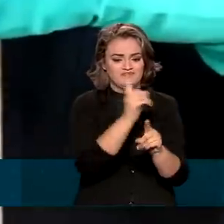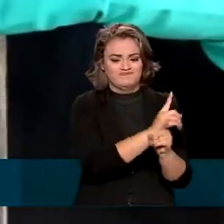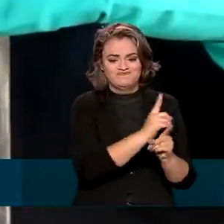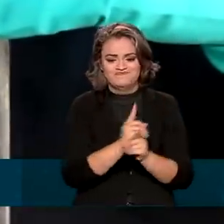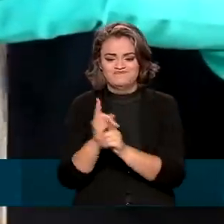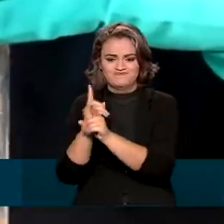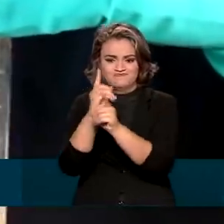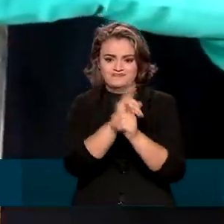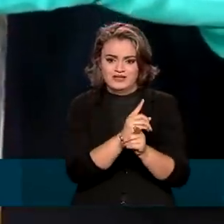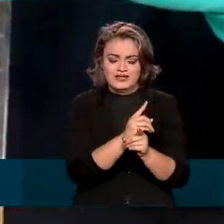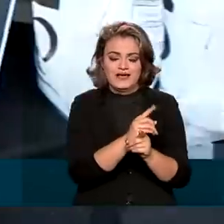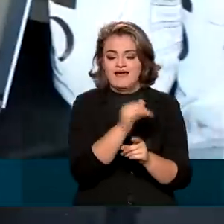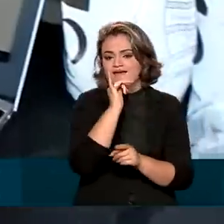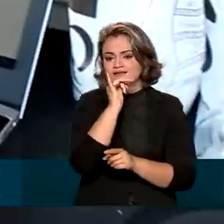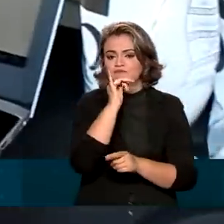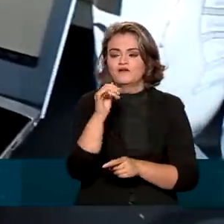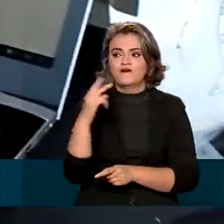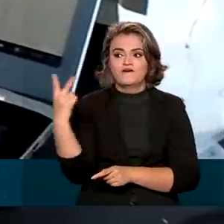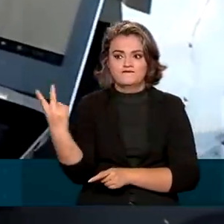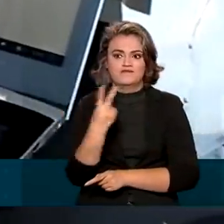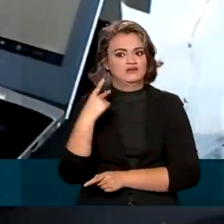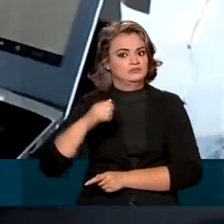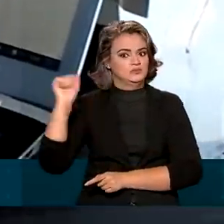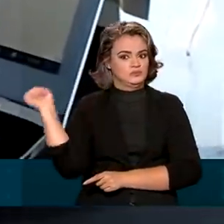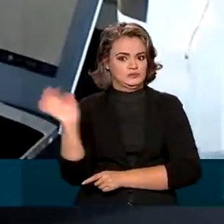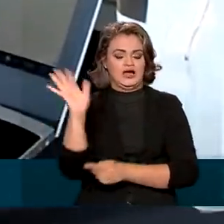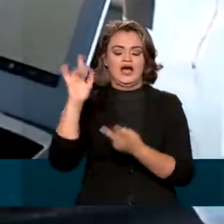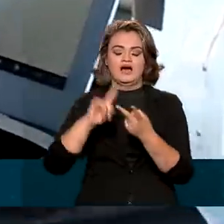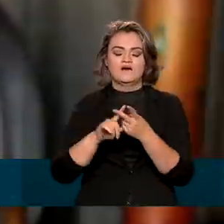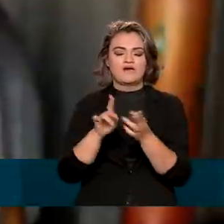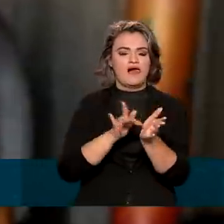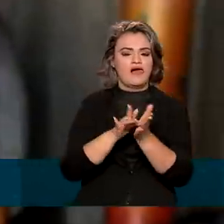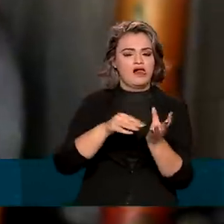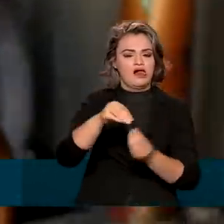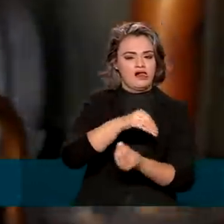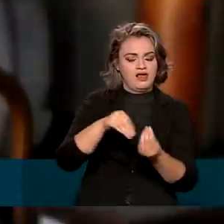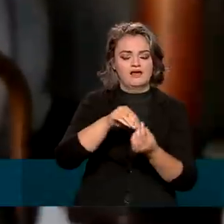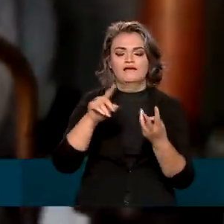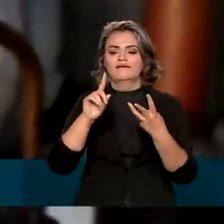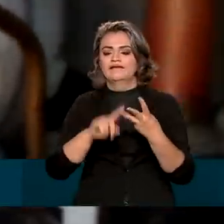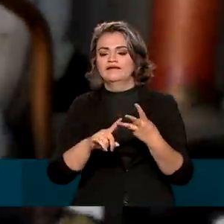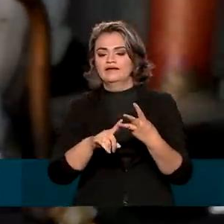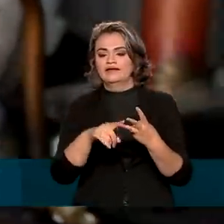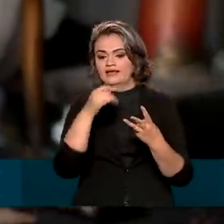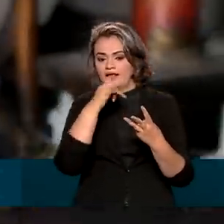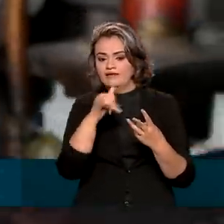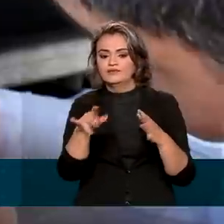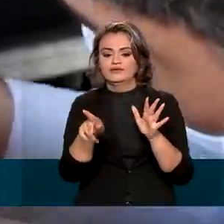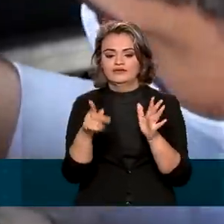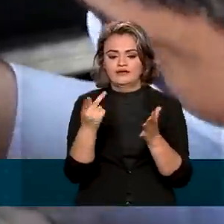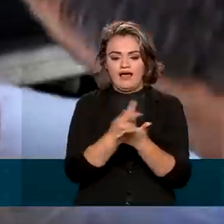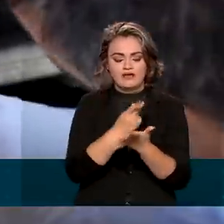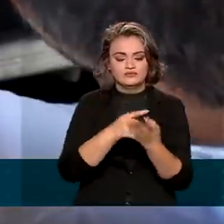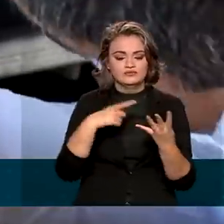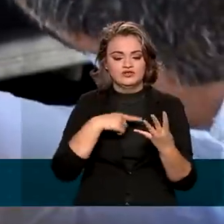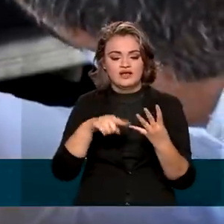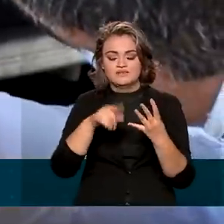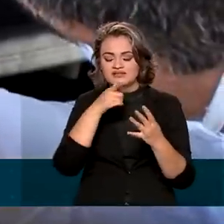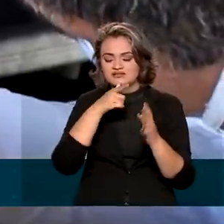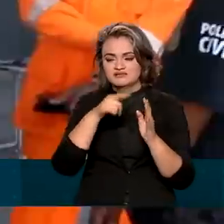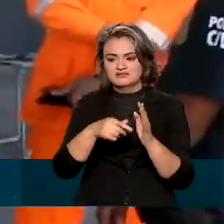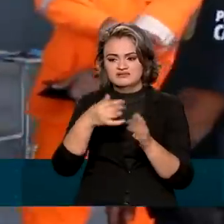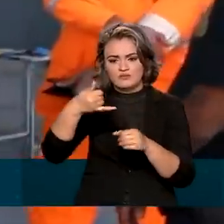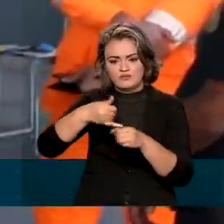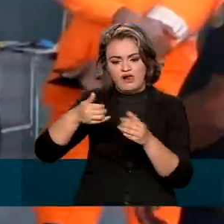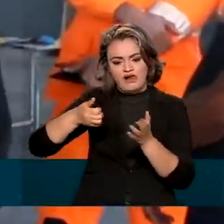constatadas como valores abusivos, adulterações mecânicas e eletrônicas e ainda vazamentos